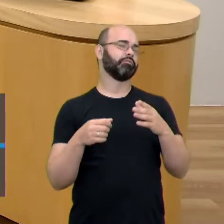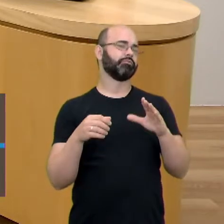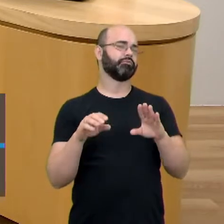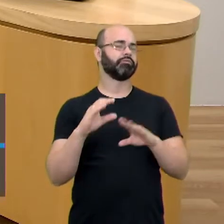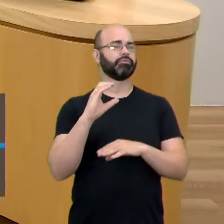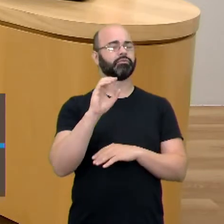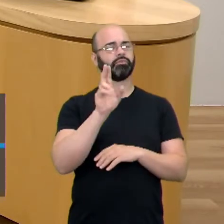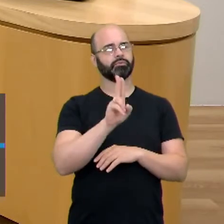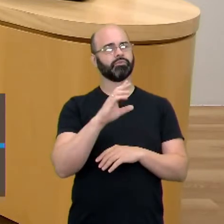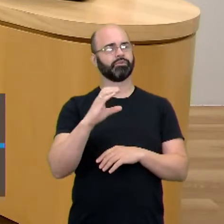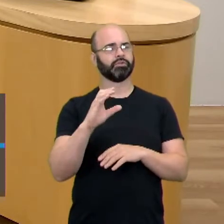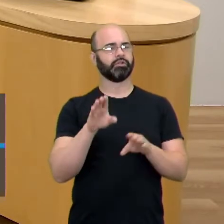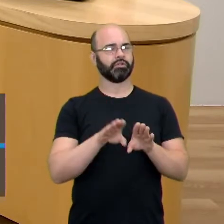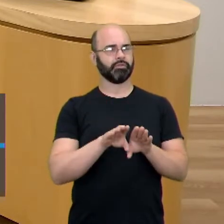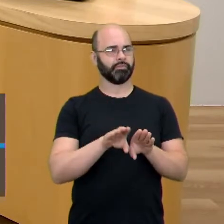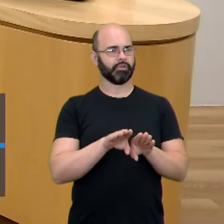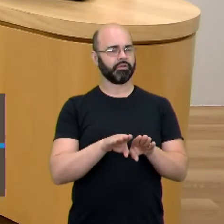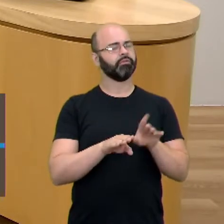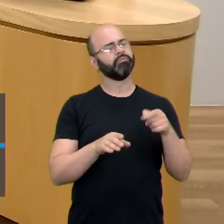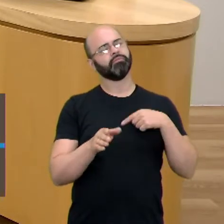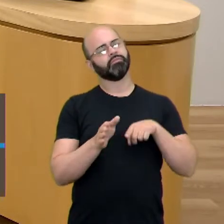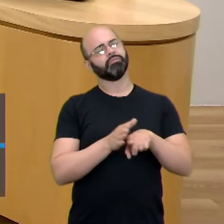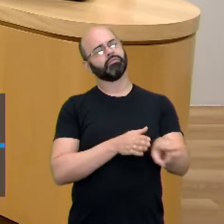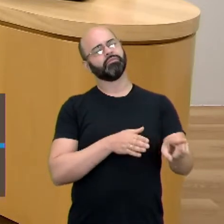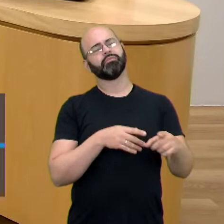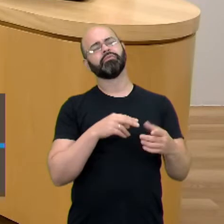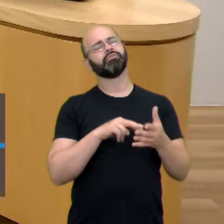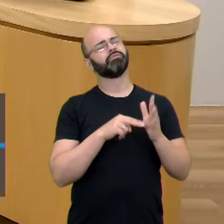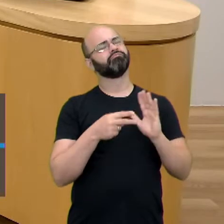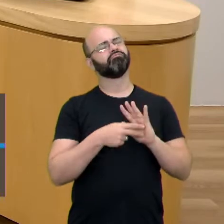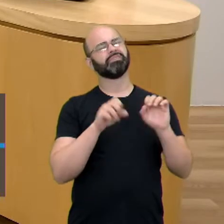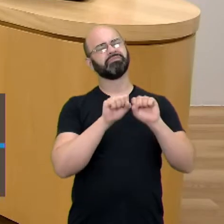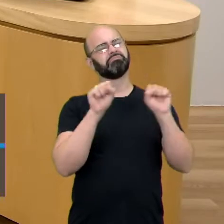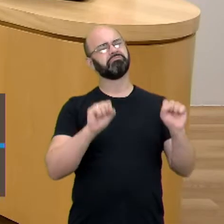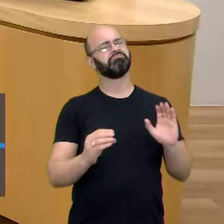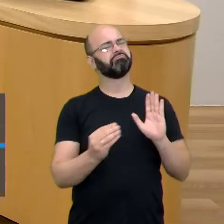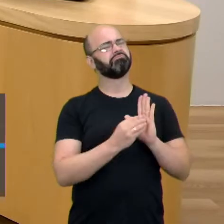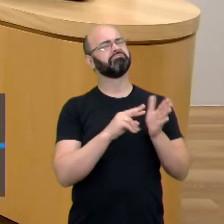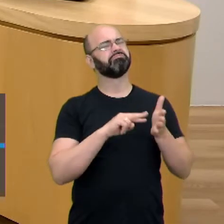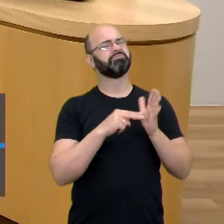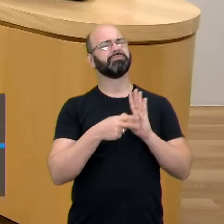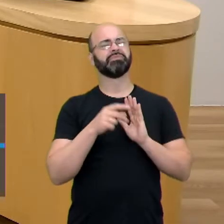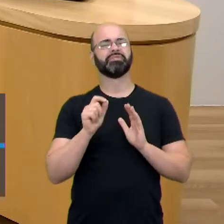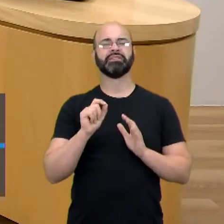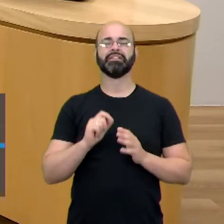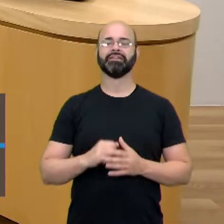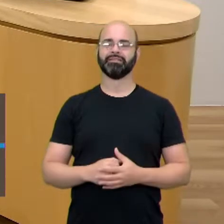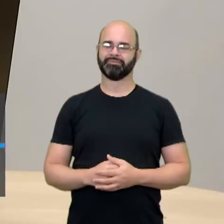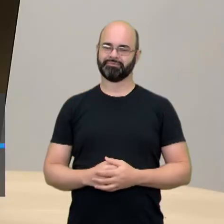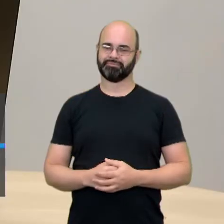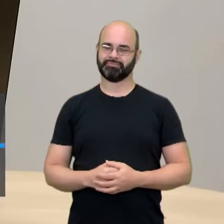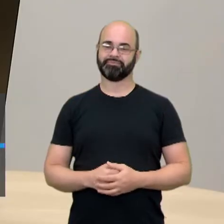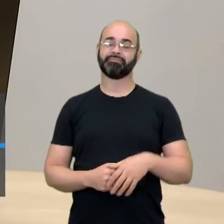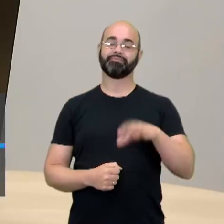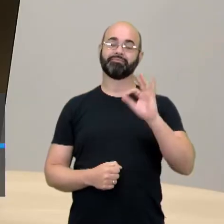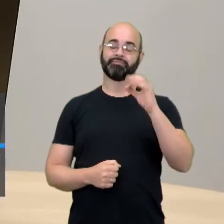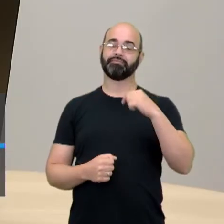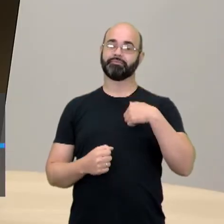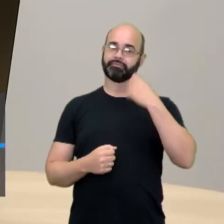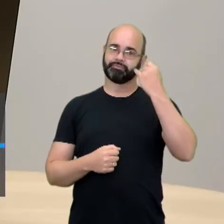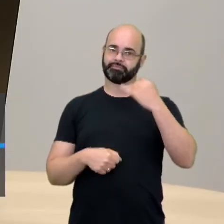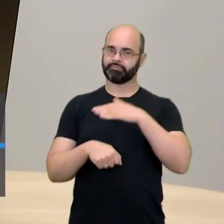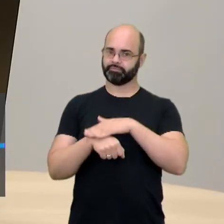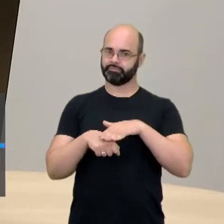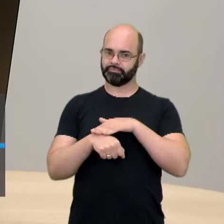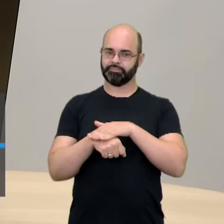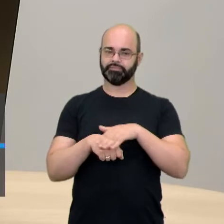conta para a galera o que significa essa tal de sistematização. Então, vamos lá, vamos conversar um pouquinho. Vocês devem